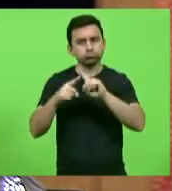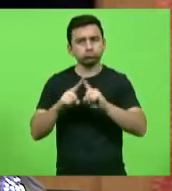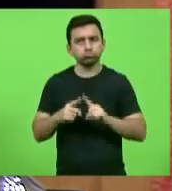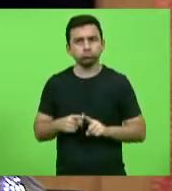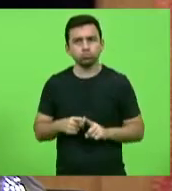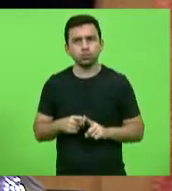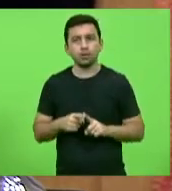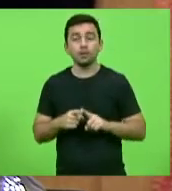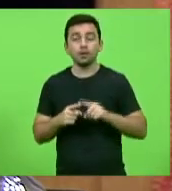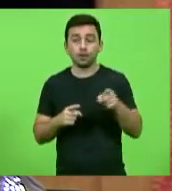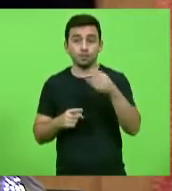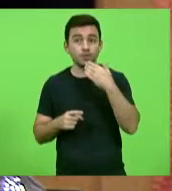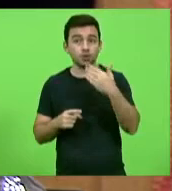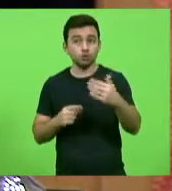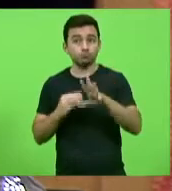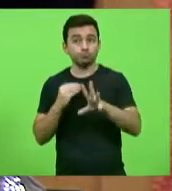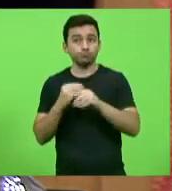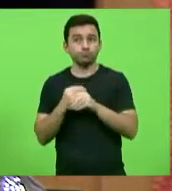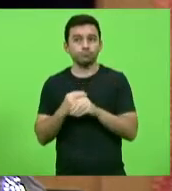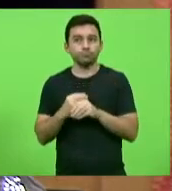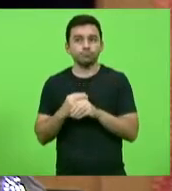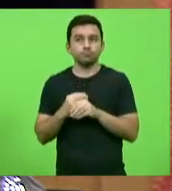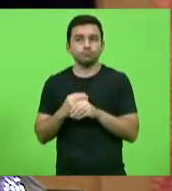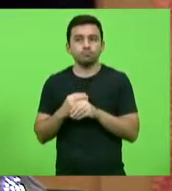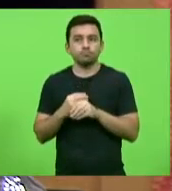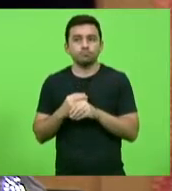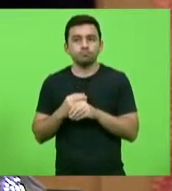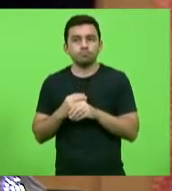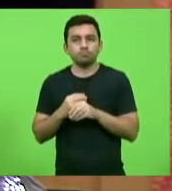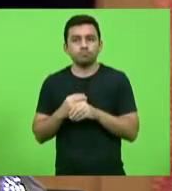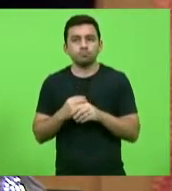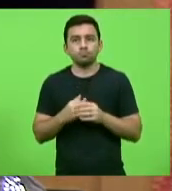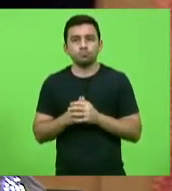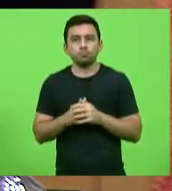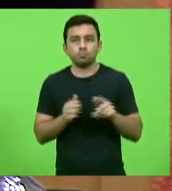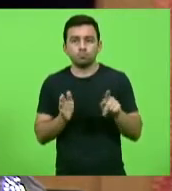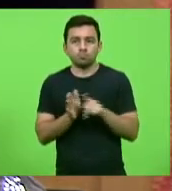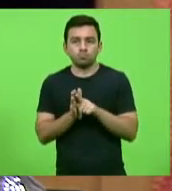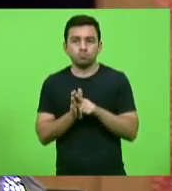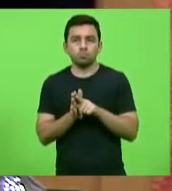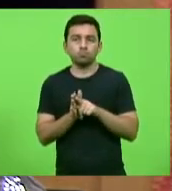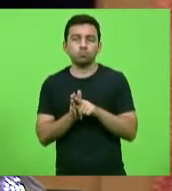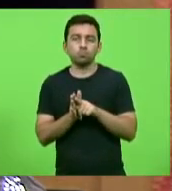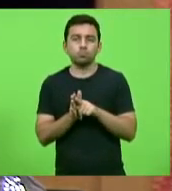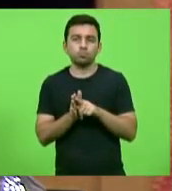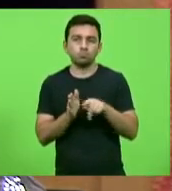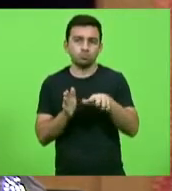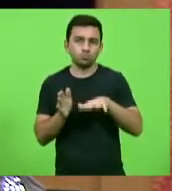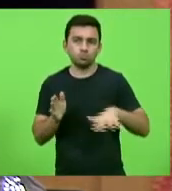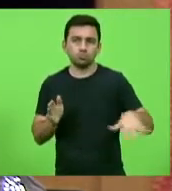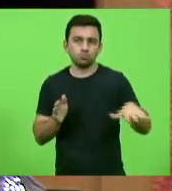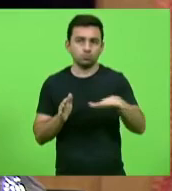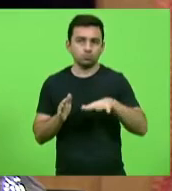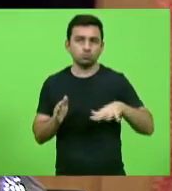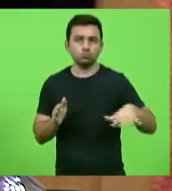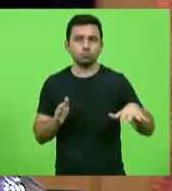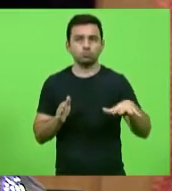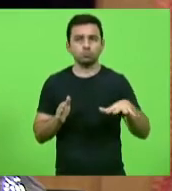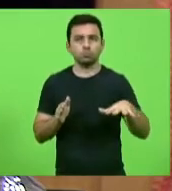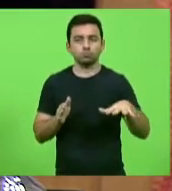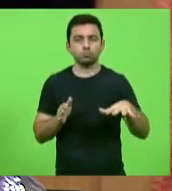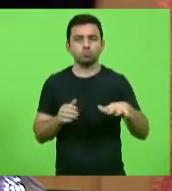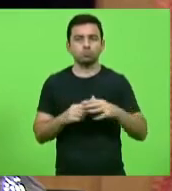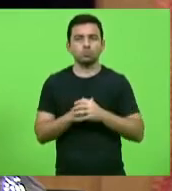de emenda parlamentar para o campo da barra ali, no